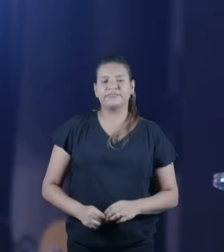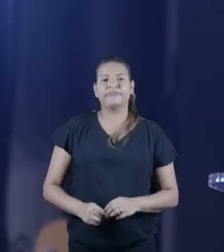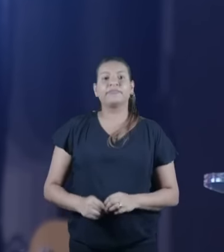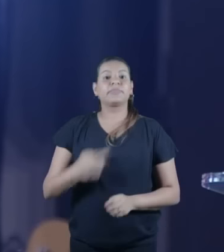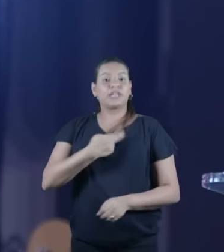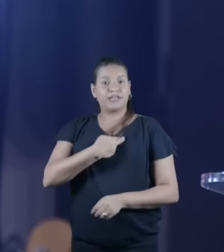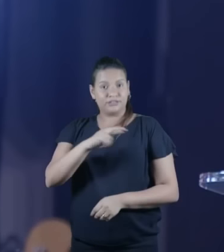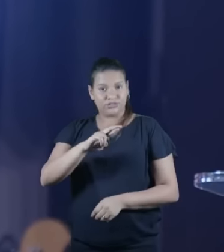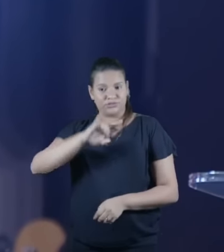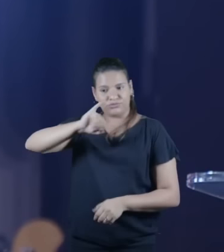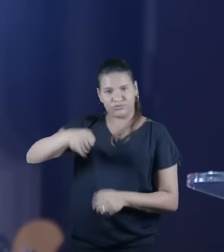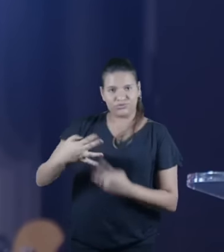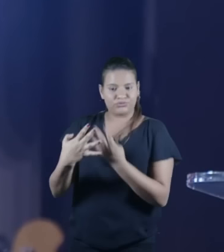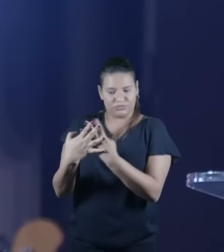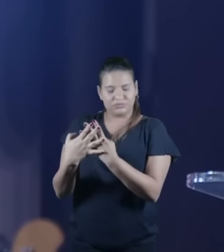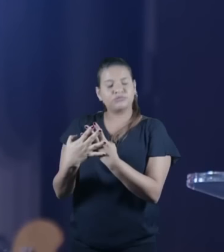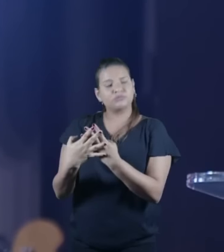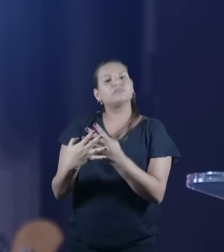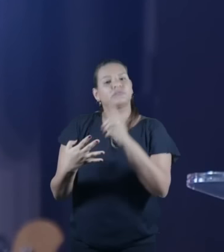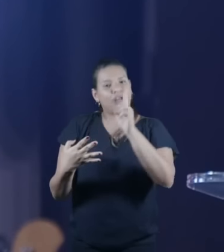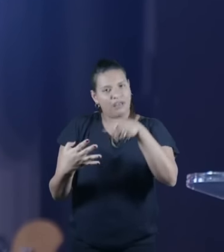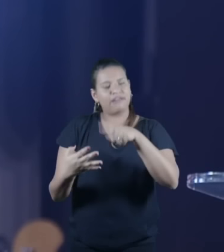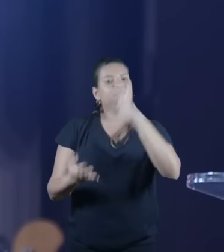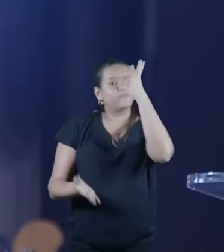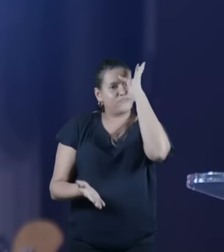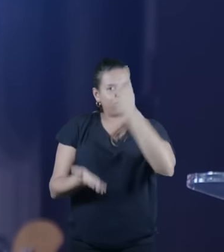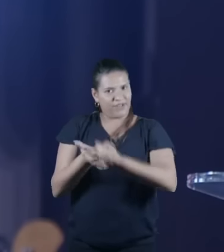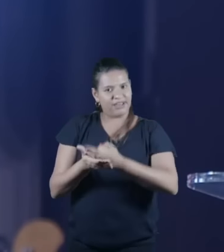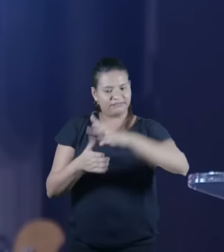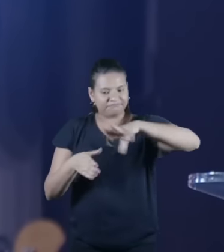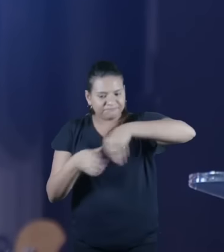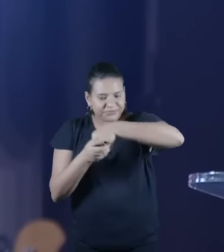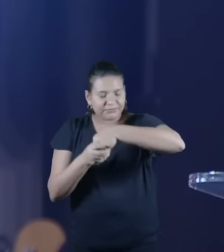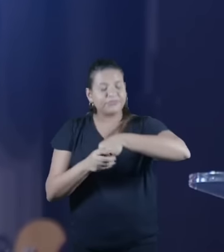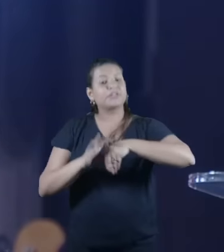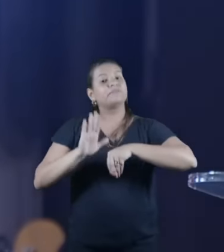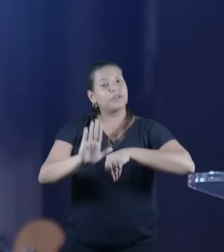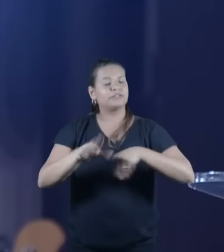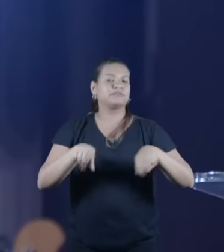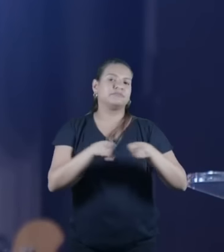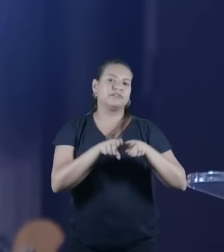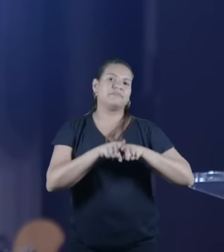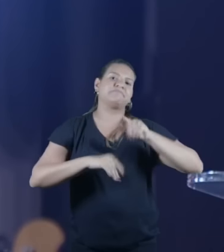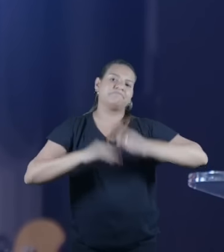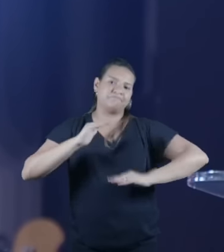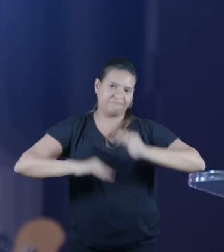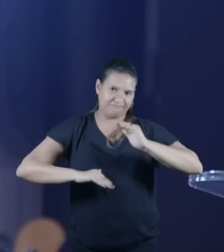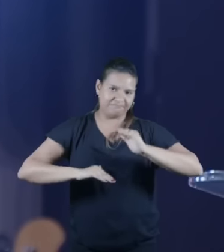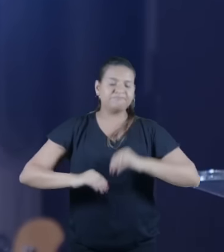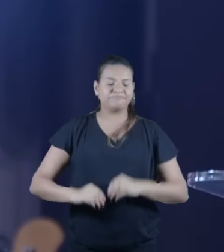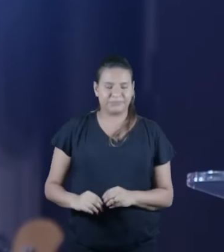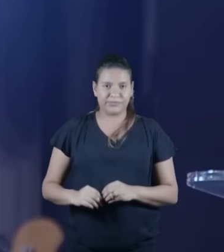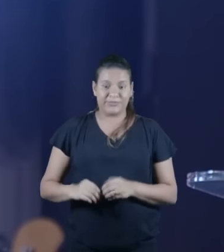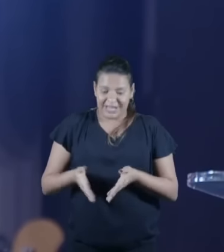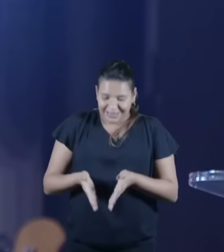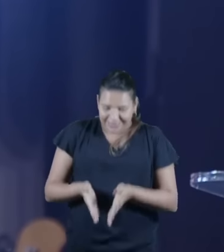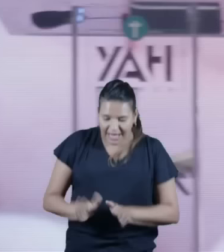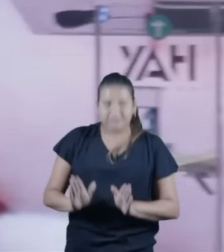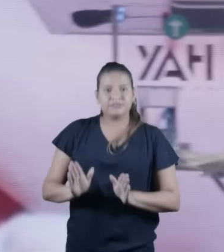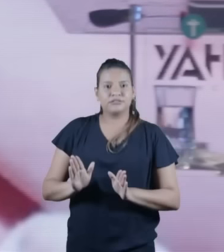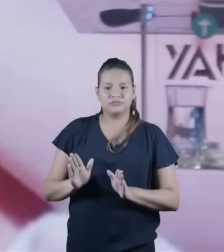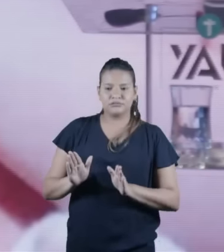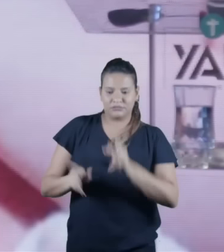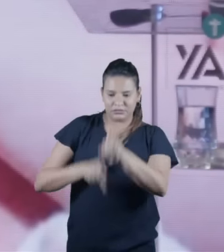mas também uma religião de prática. Quando tu nasce judeu, toda a tua vida vai ser judaica. Da maneira que tu